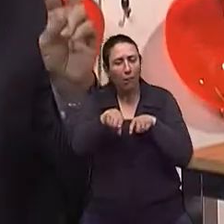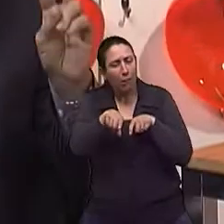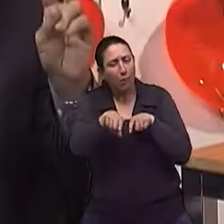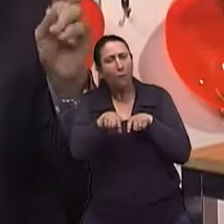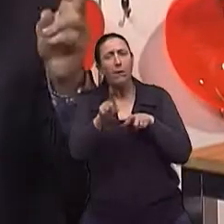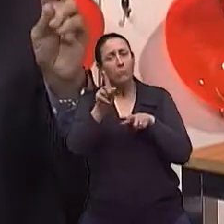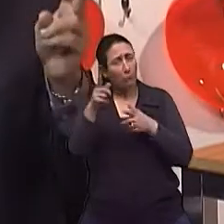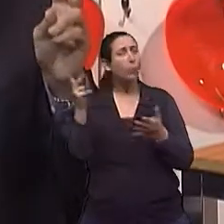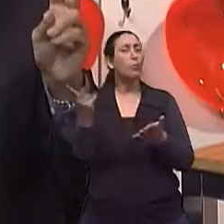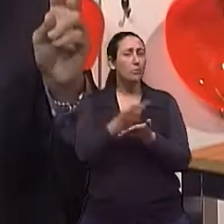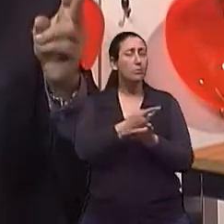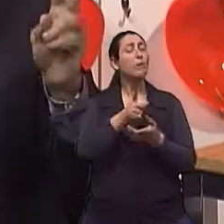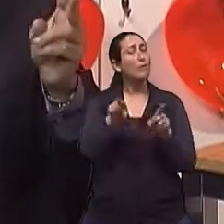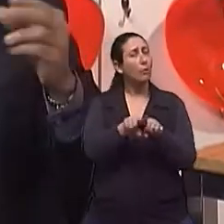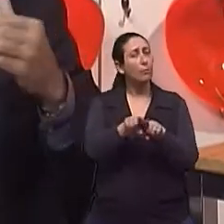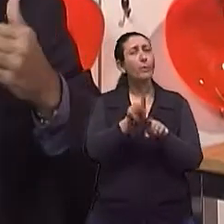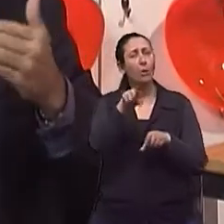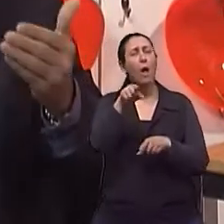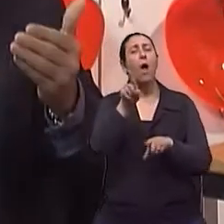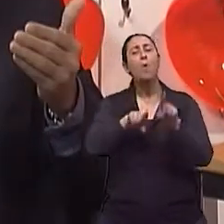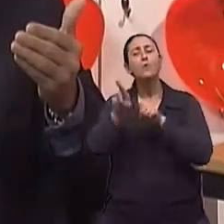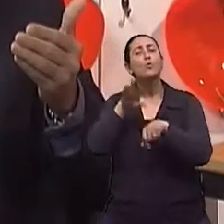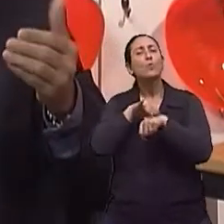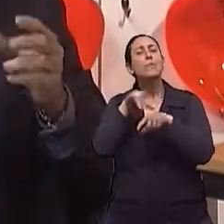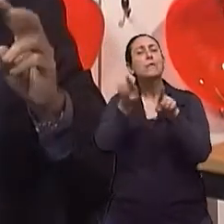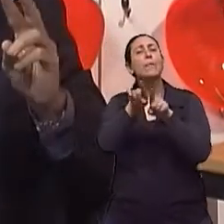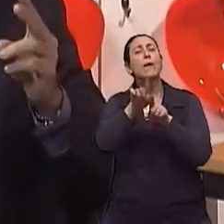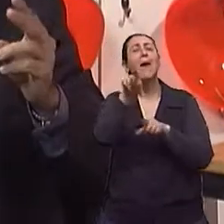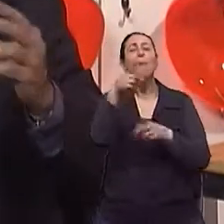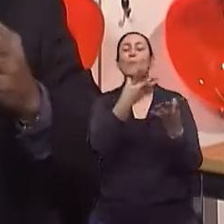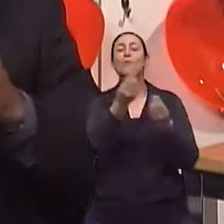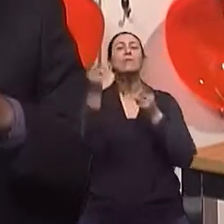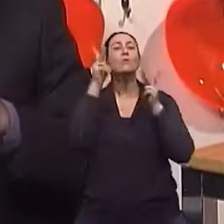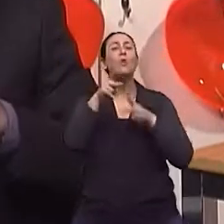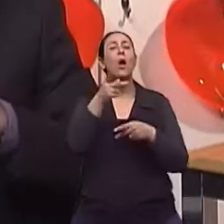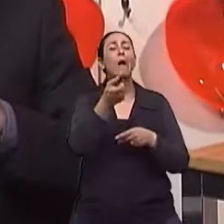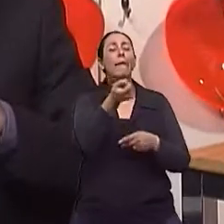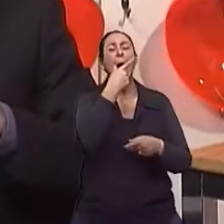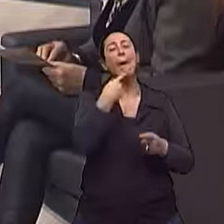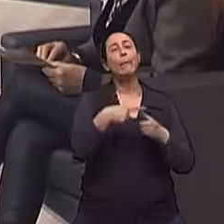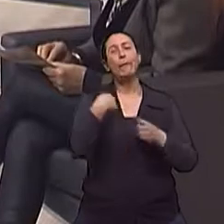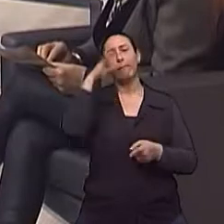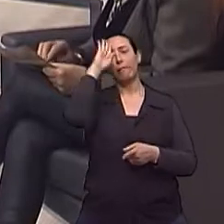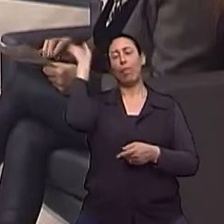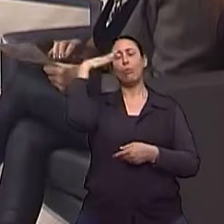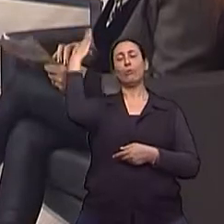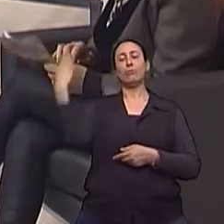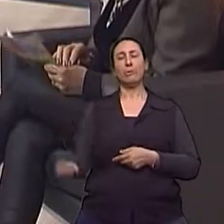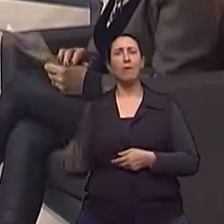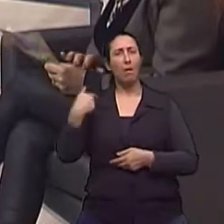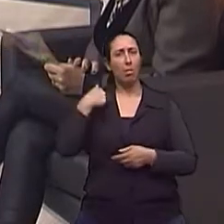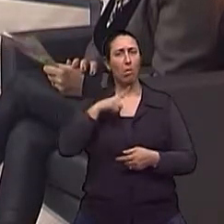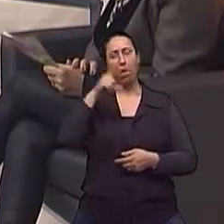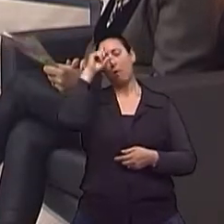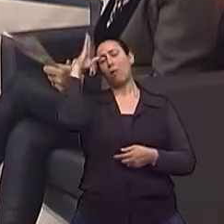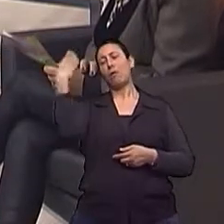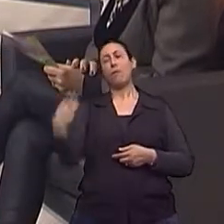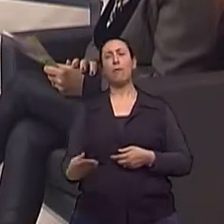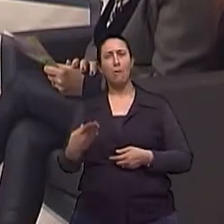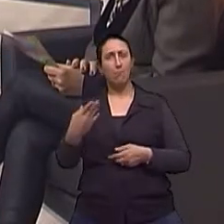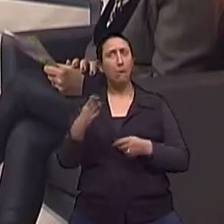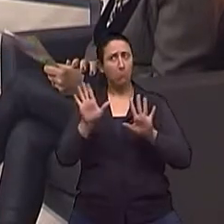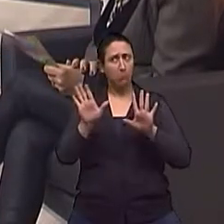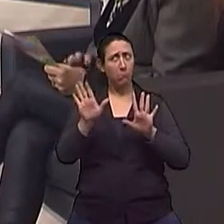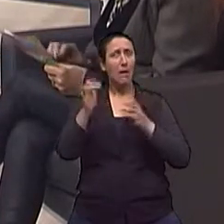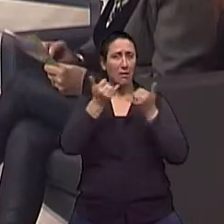remédios usados, entre aspas, para labirintite por muito tempo. Tem gente... Ah, é? Isso. Então, a labirintite, ela não costuma causar